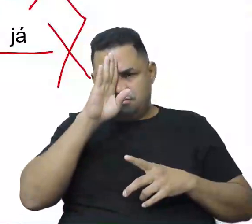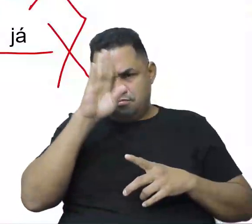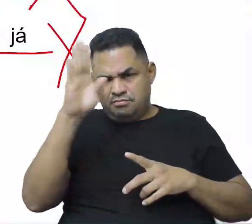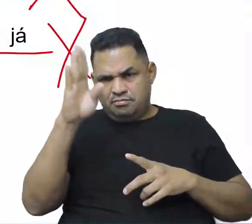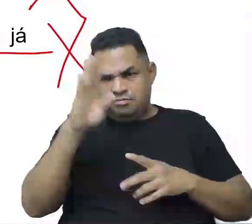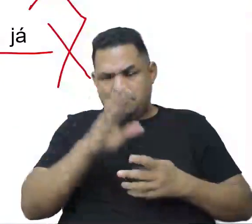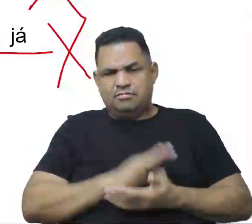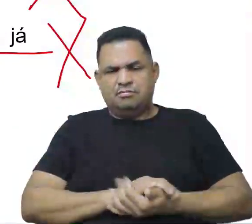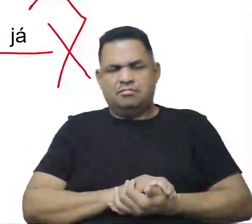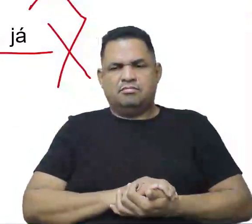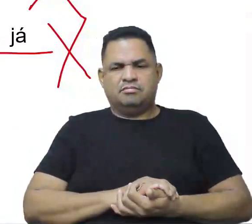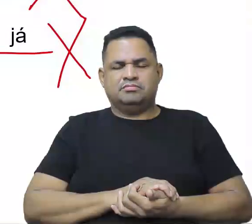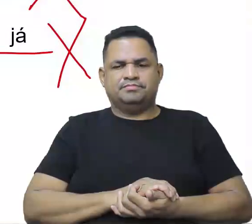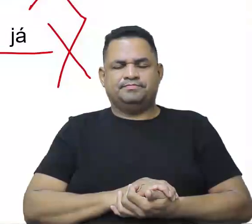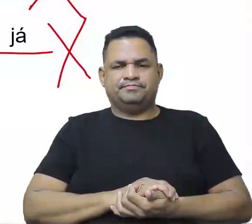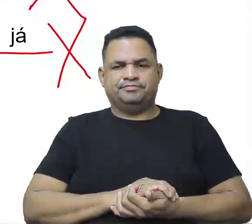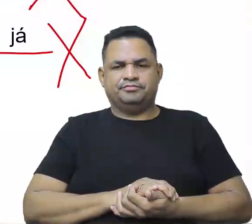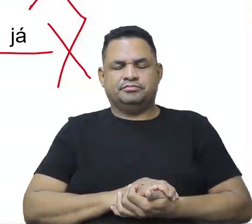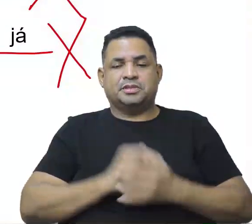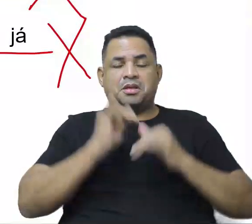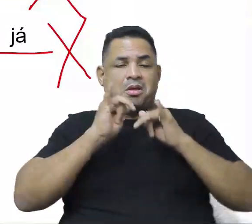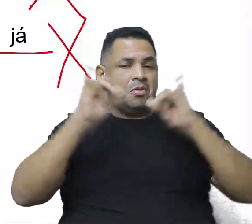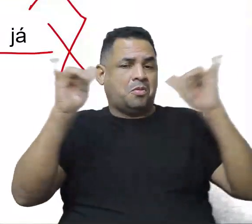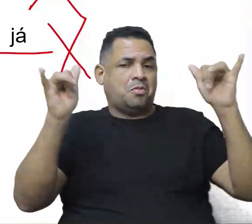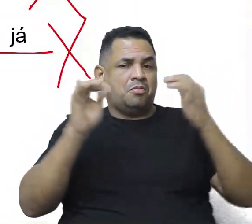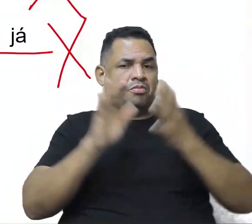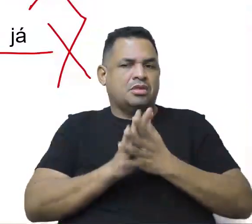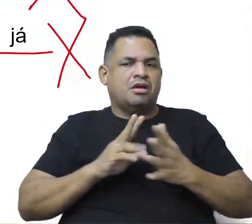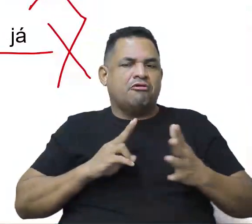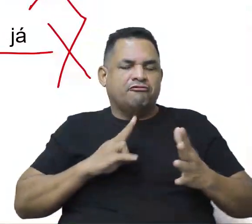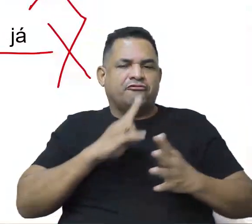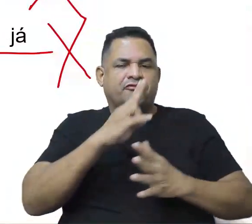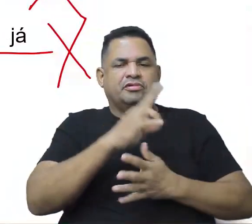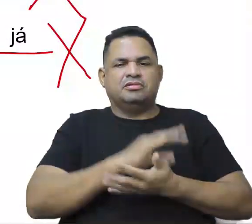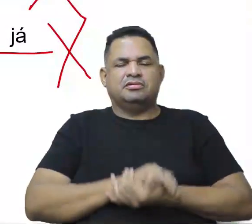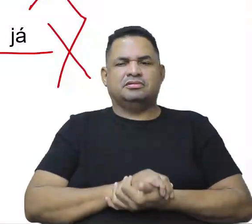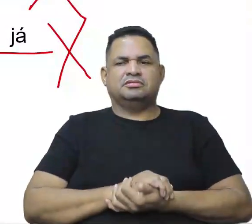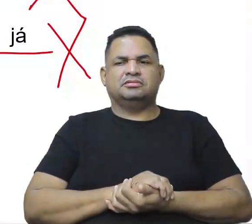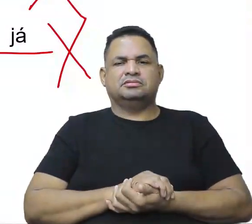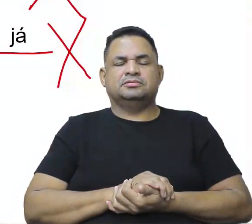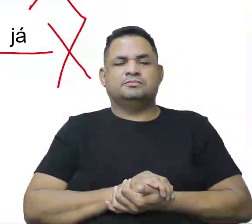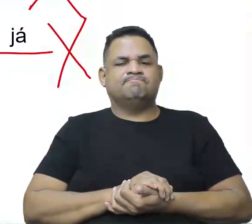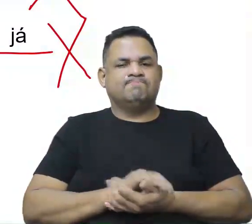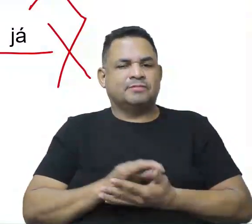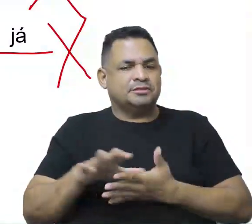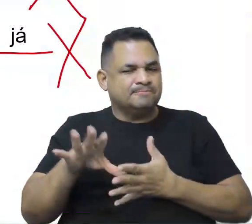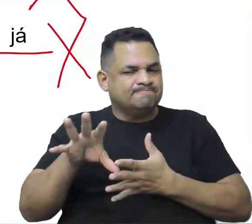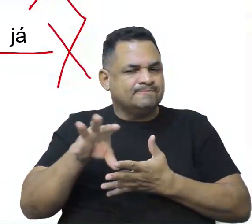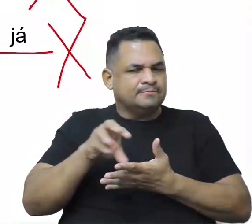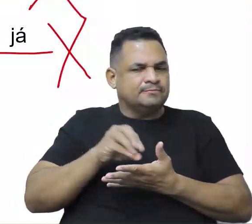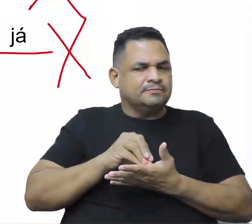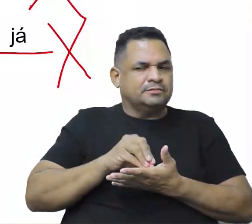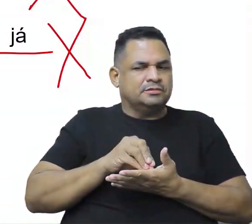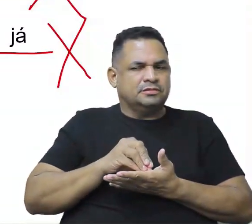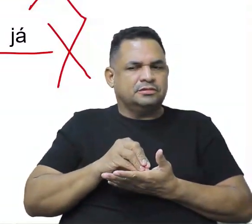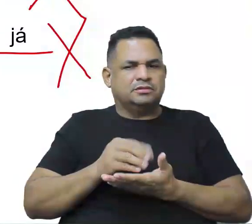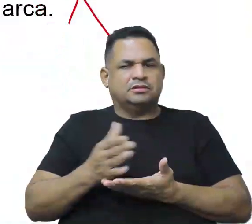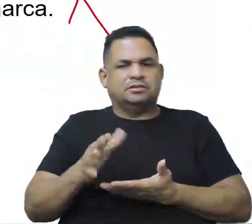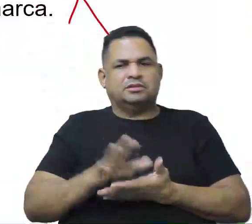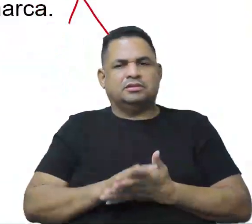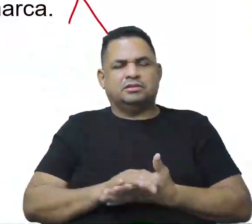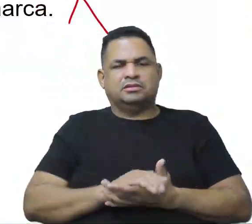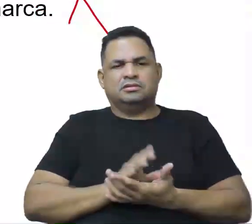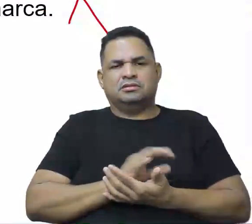é aquela principal das propagandas, aquela forte mesmo que te atrai, que faz com que você leve, né?